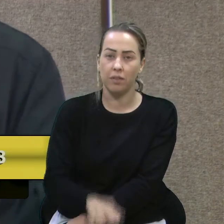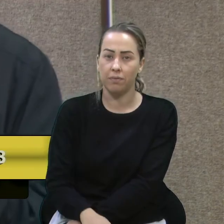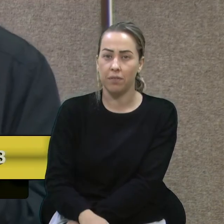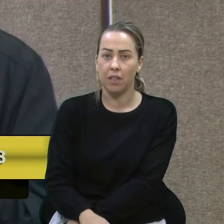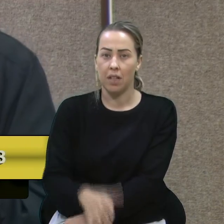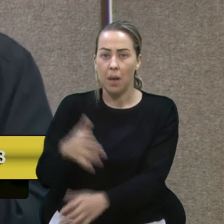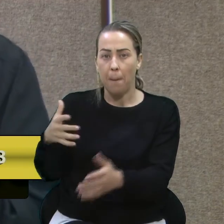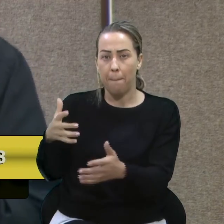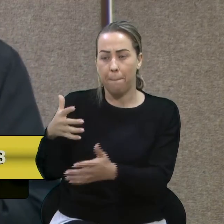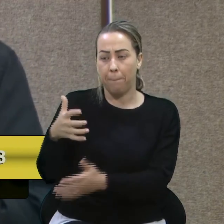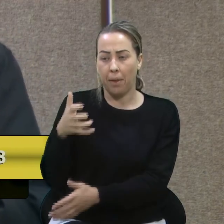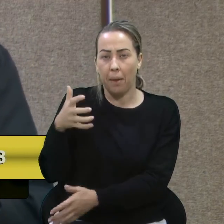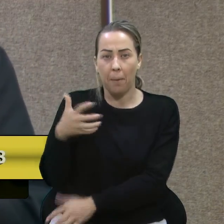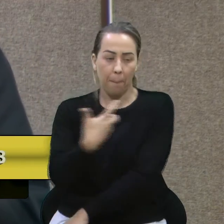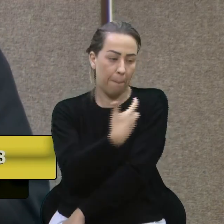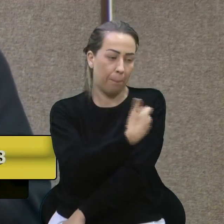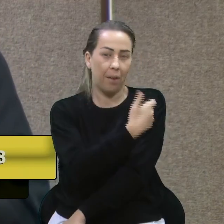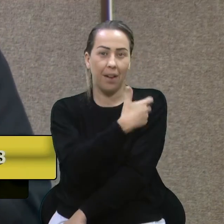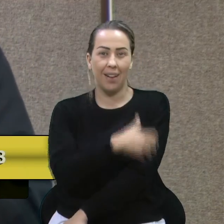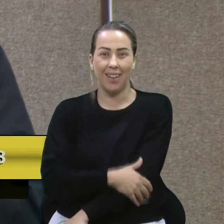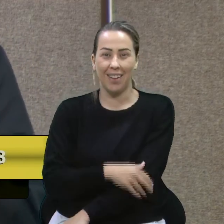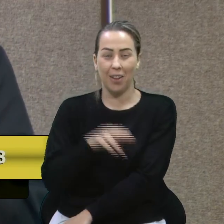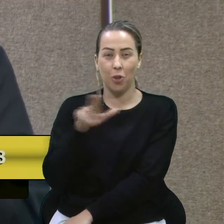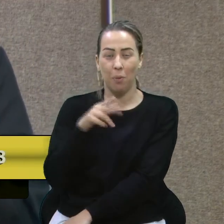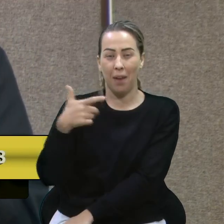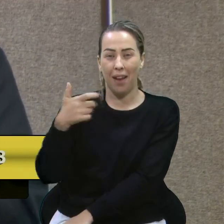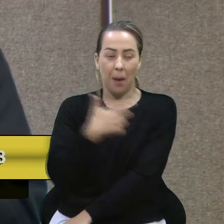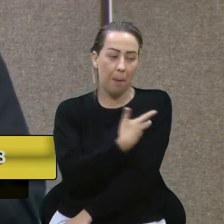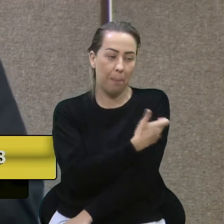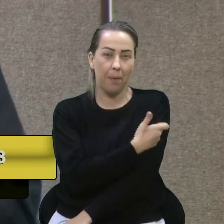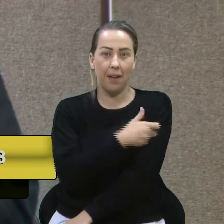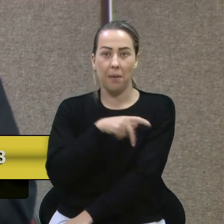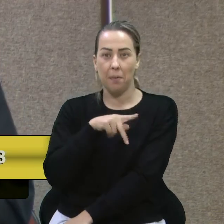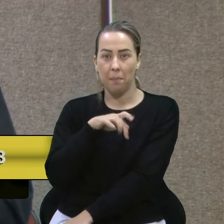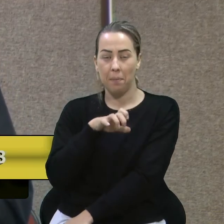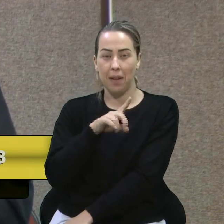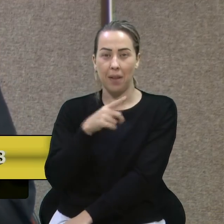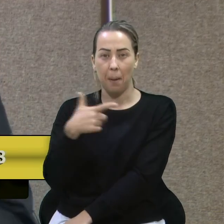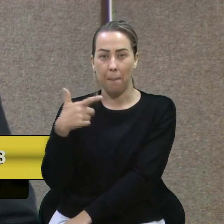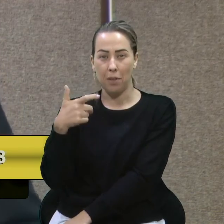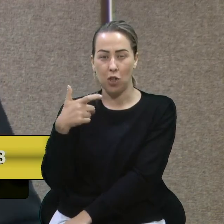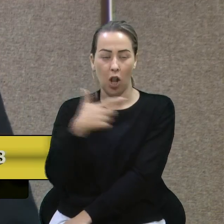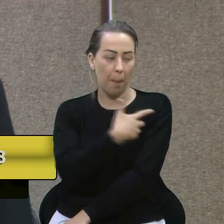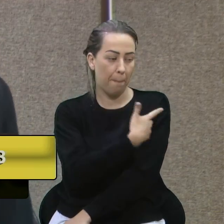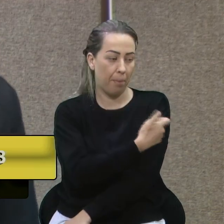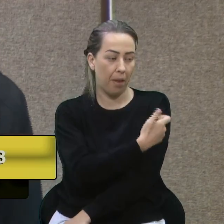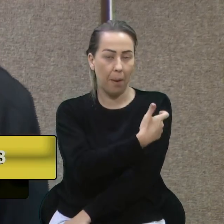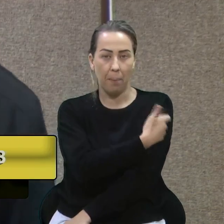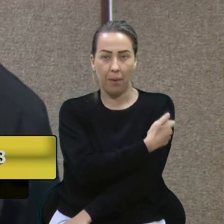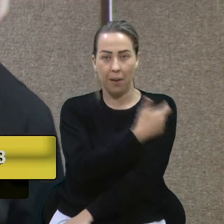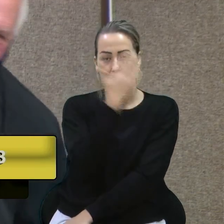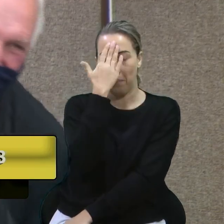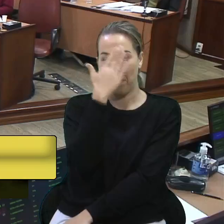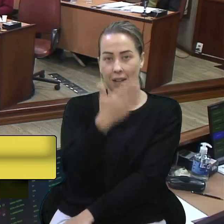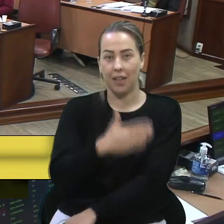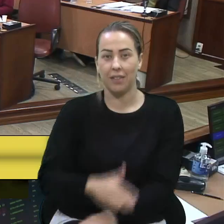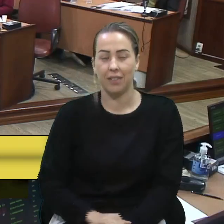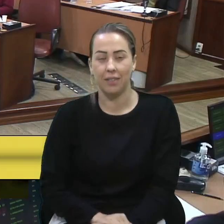pistola se chama Pedoget, a pistola, se chama Pedoget. Obrigado.